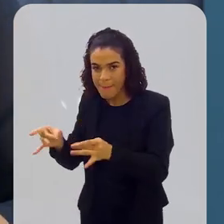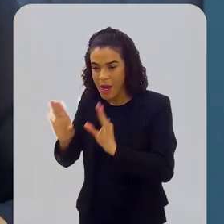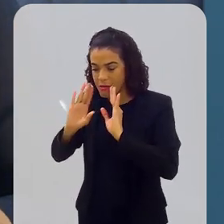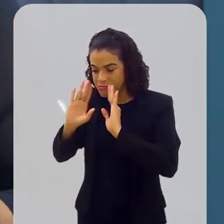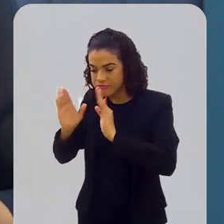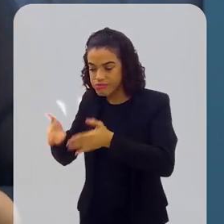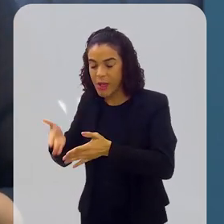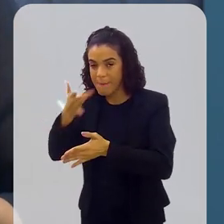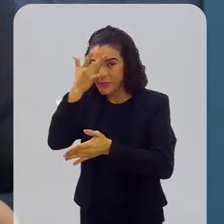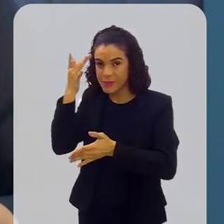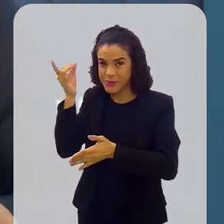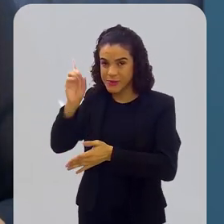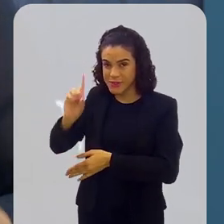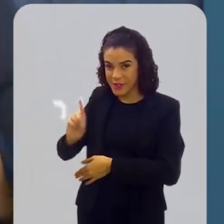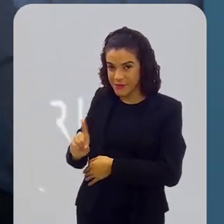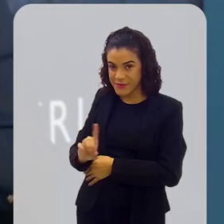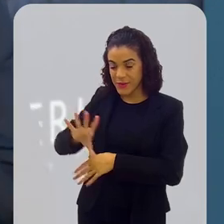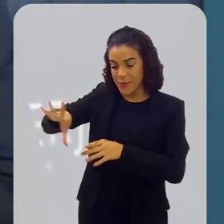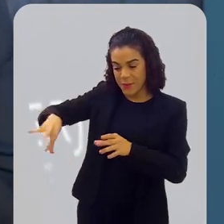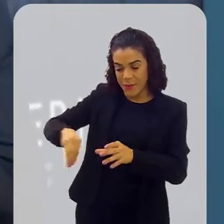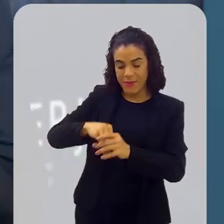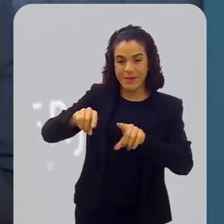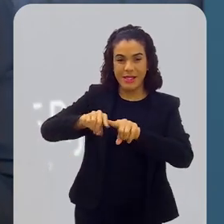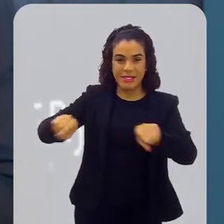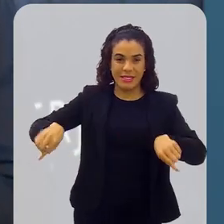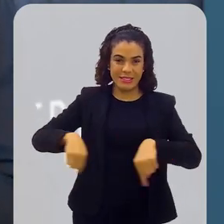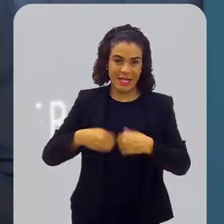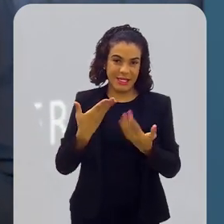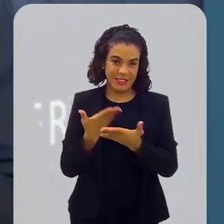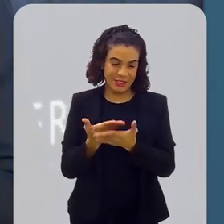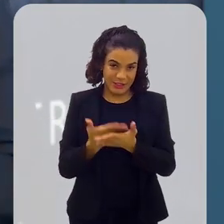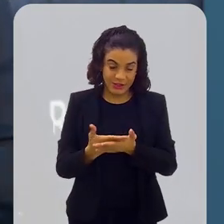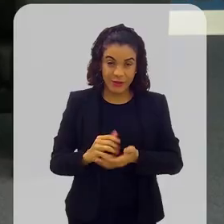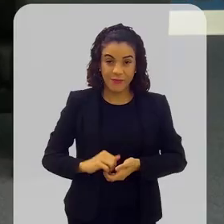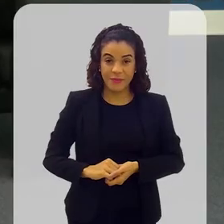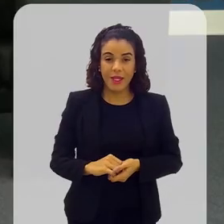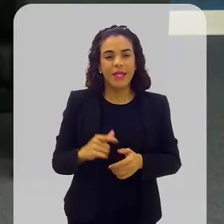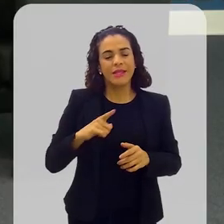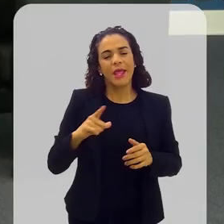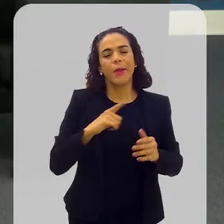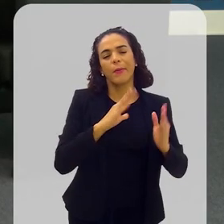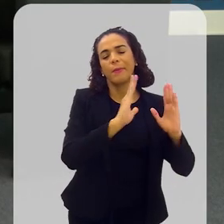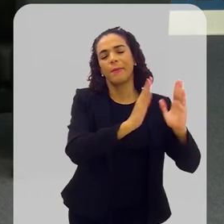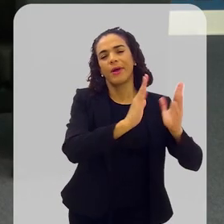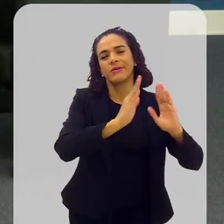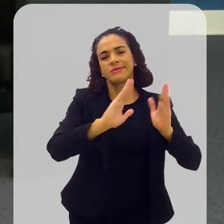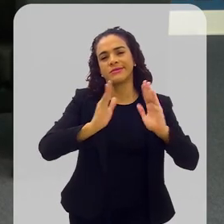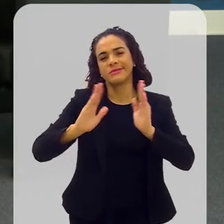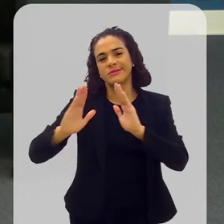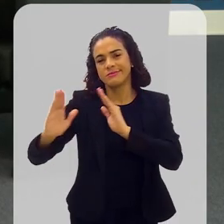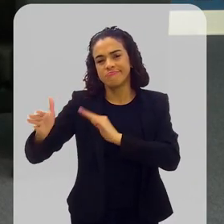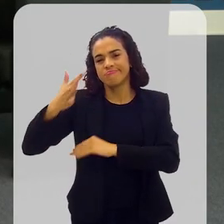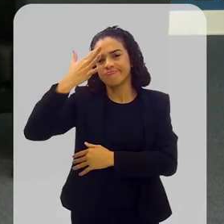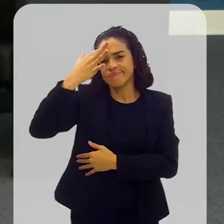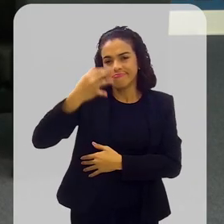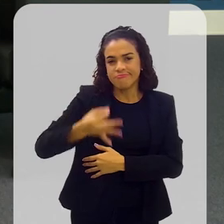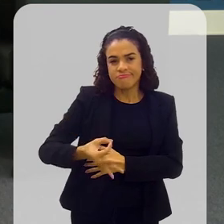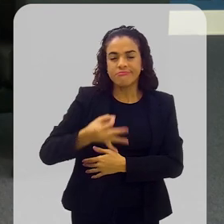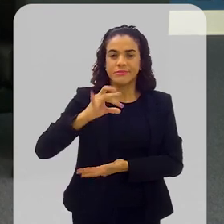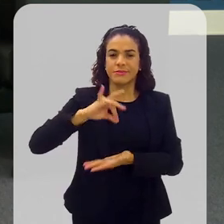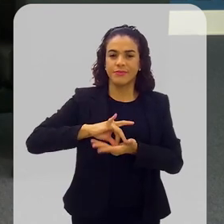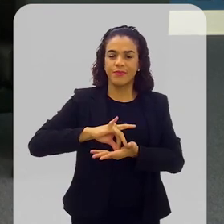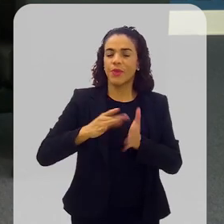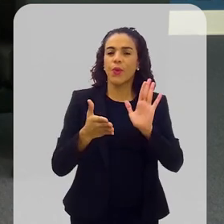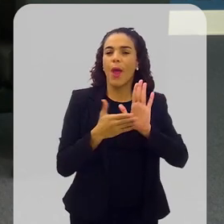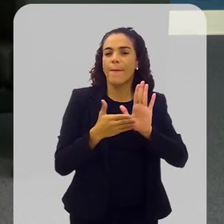indivíduos com deficiência que estão incluídos na escola. E aí, é todo um processo de entendimento do que